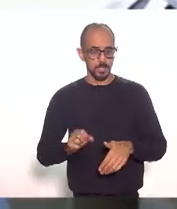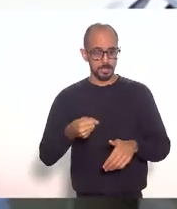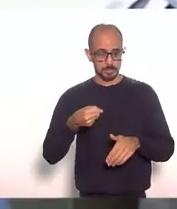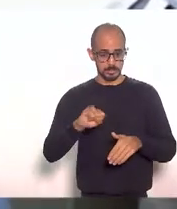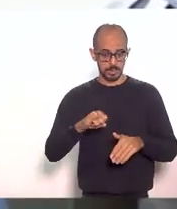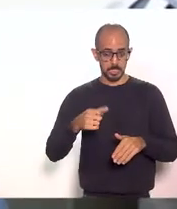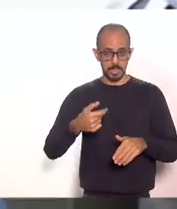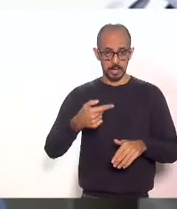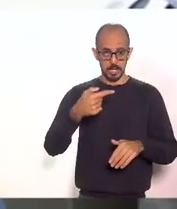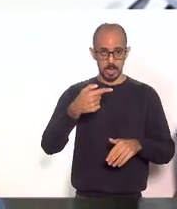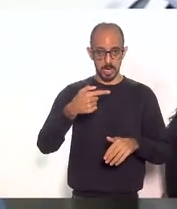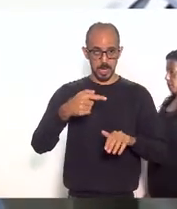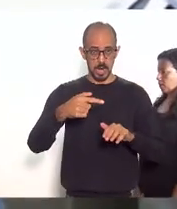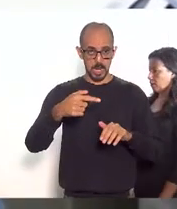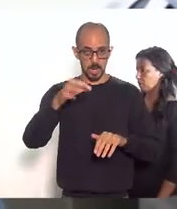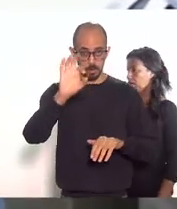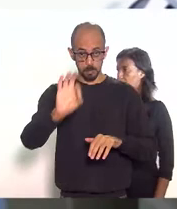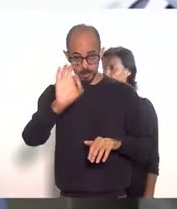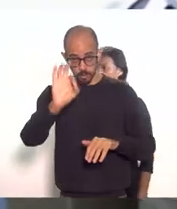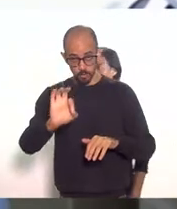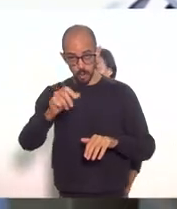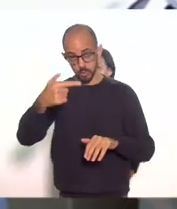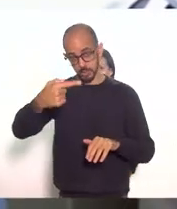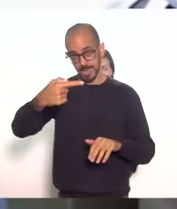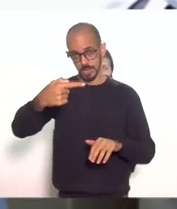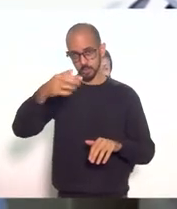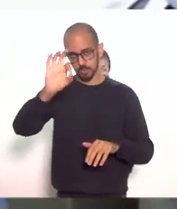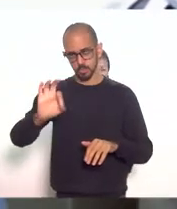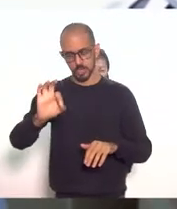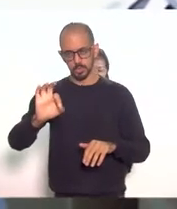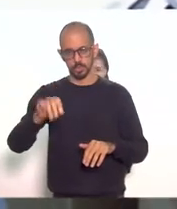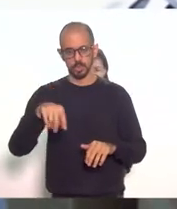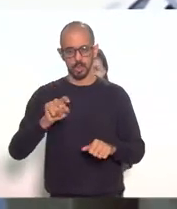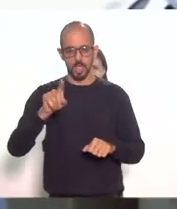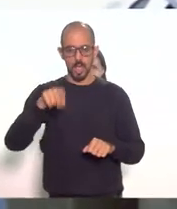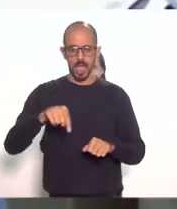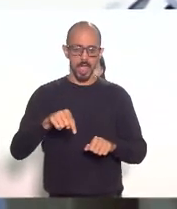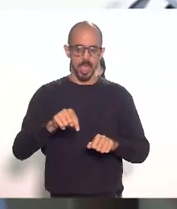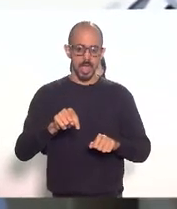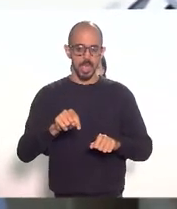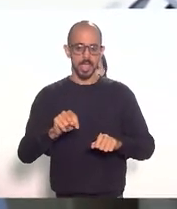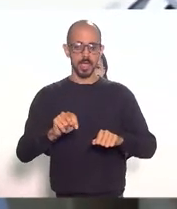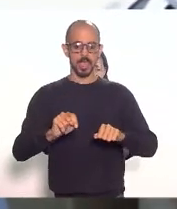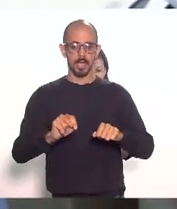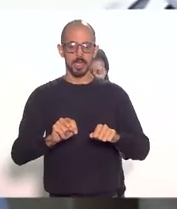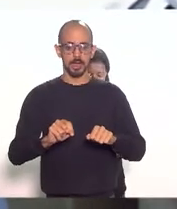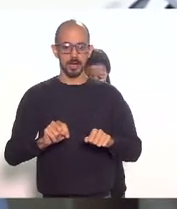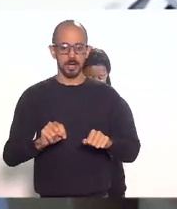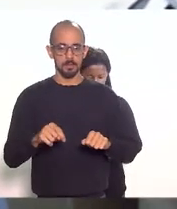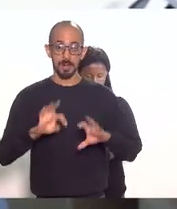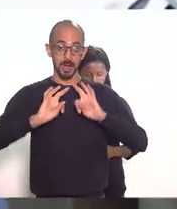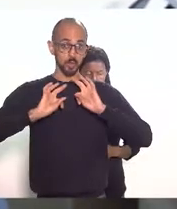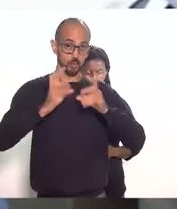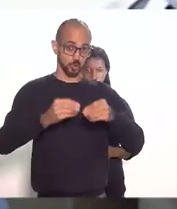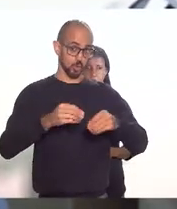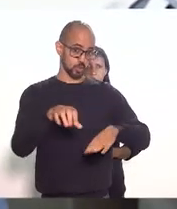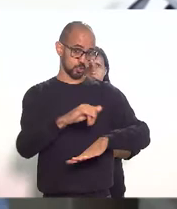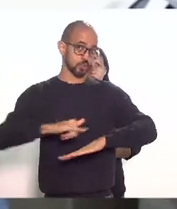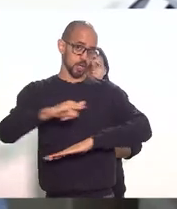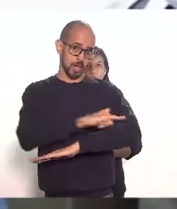de 7 pontos percentuais ela valerá para todos os